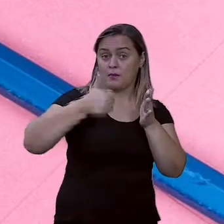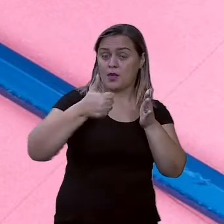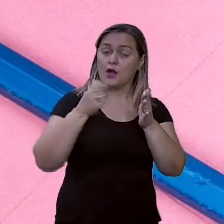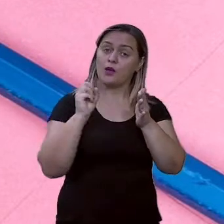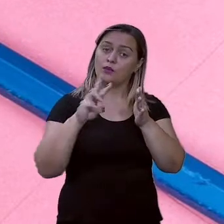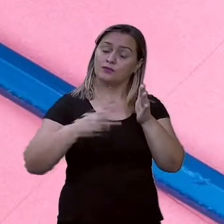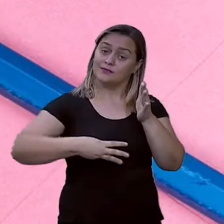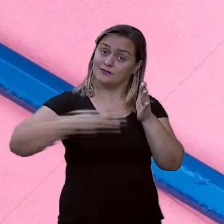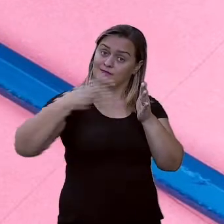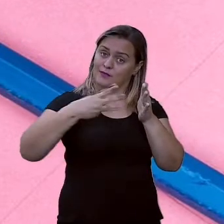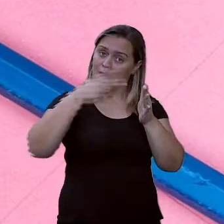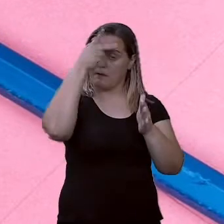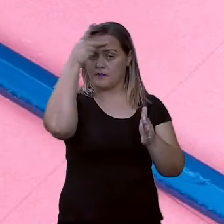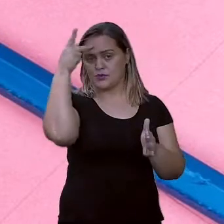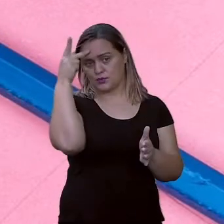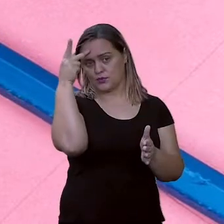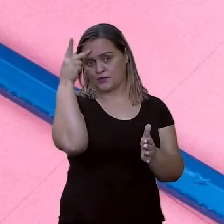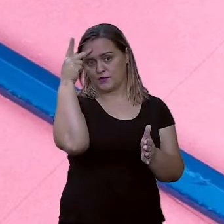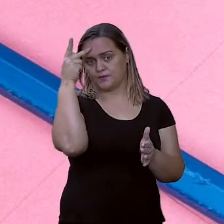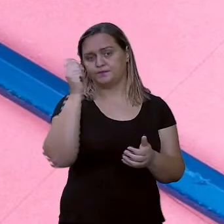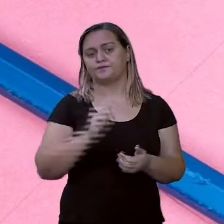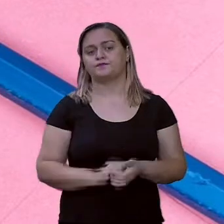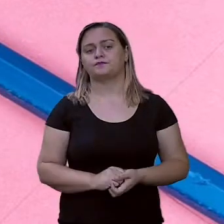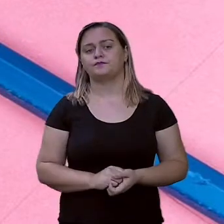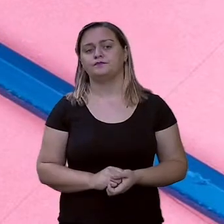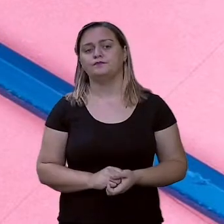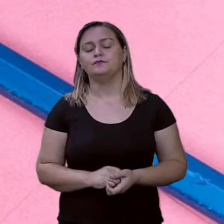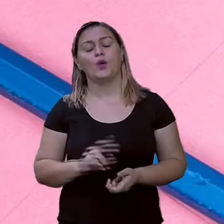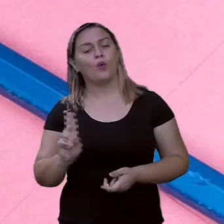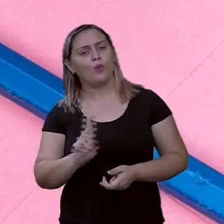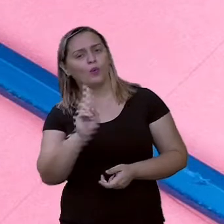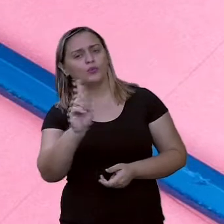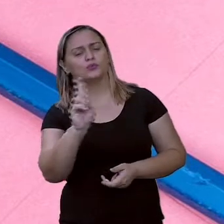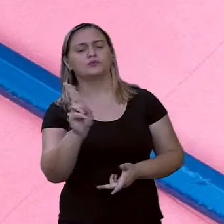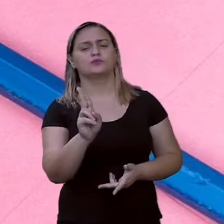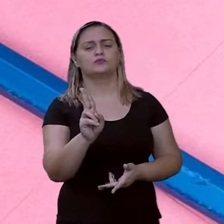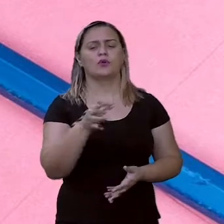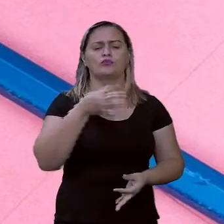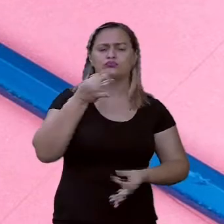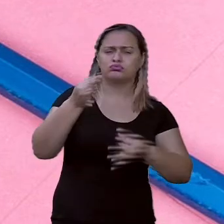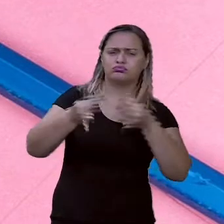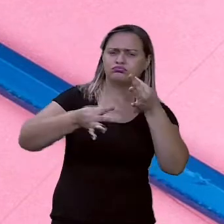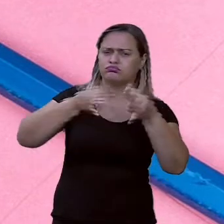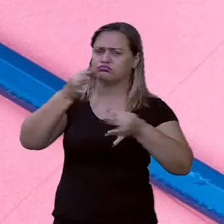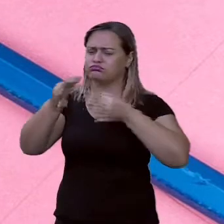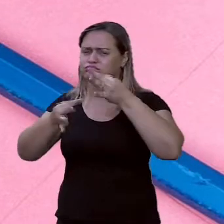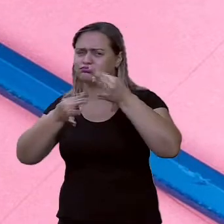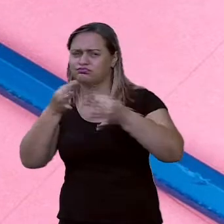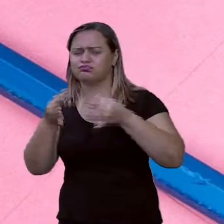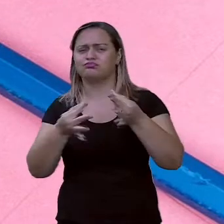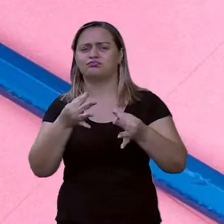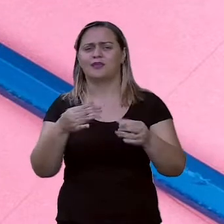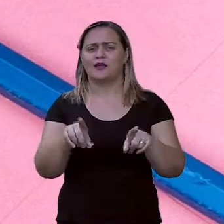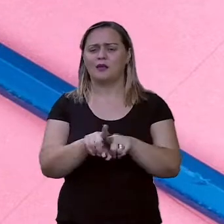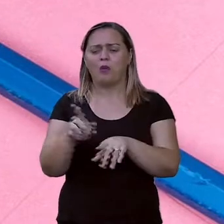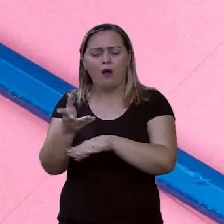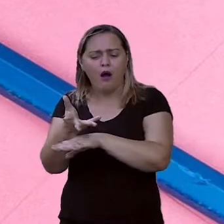Certo? Nós temos aí o uso da argumentação e persuasão, já que você precisa